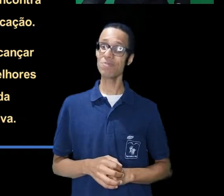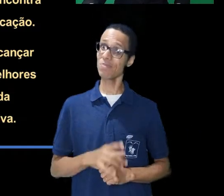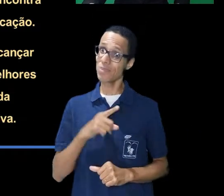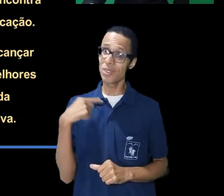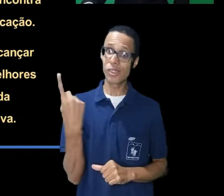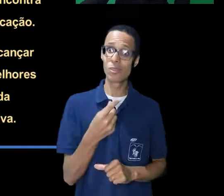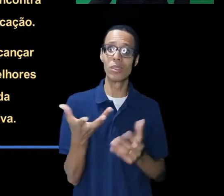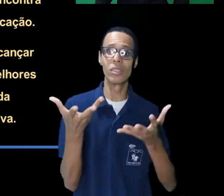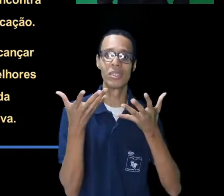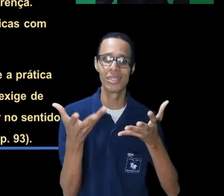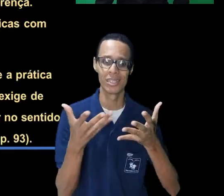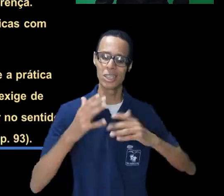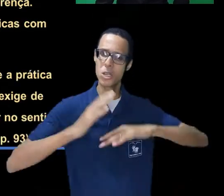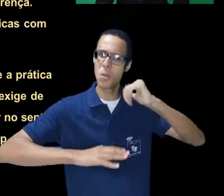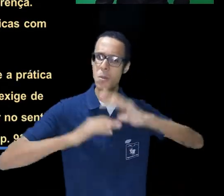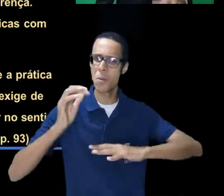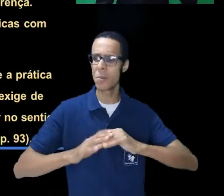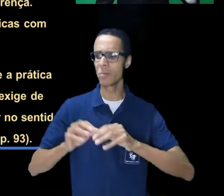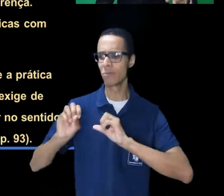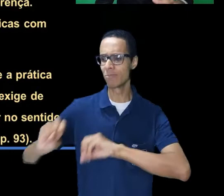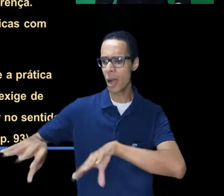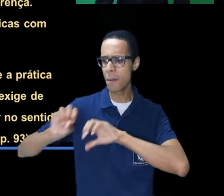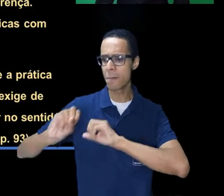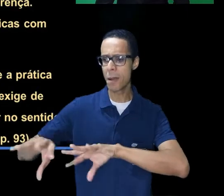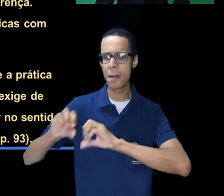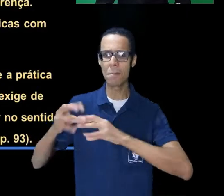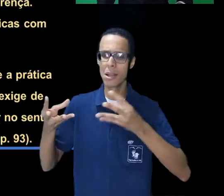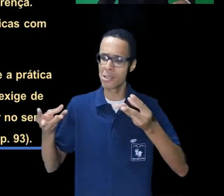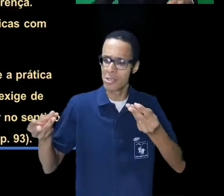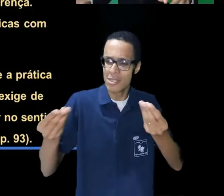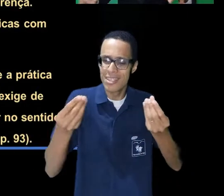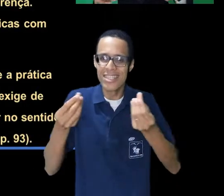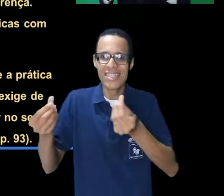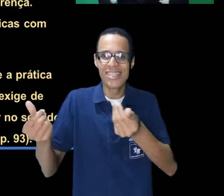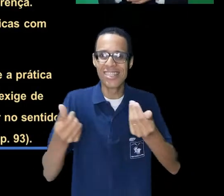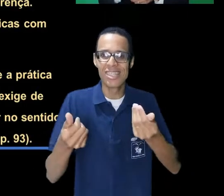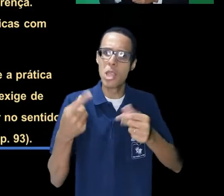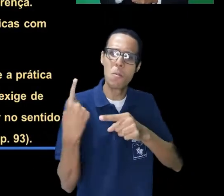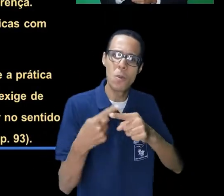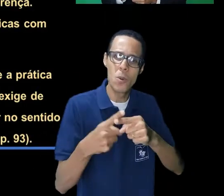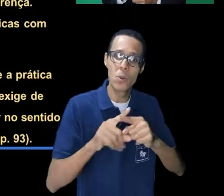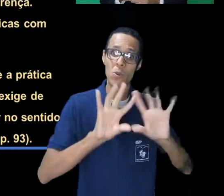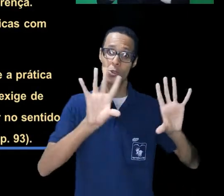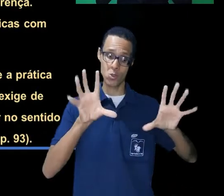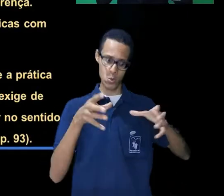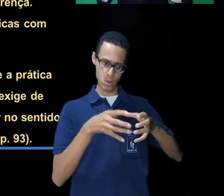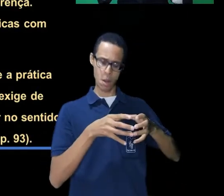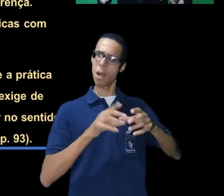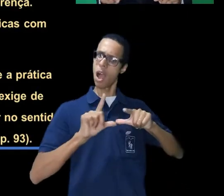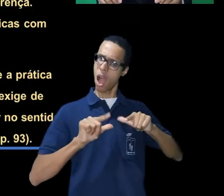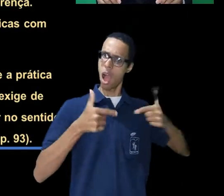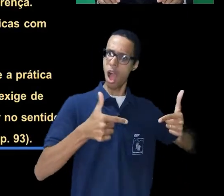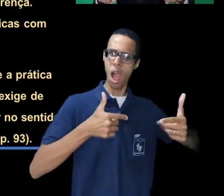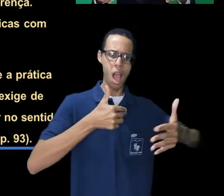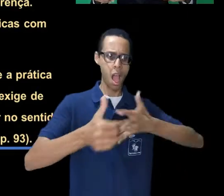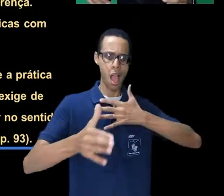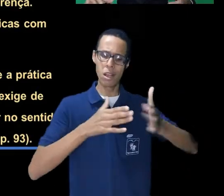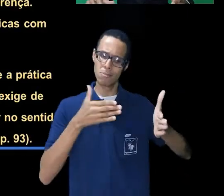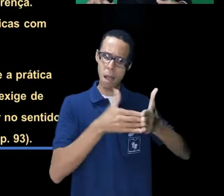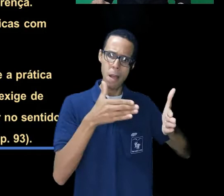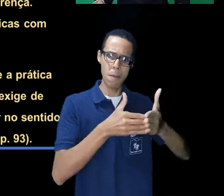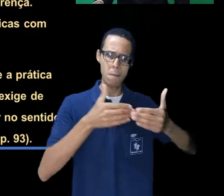na e pela educação inclusiva. A disposição para promover uma educação de qualidade só ocorre